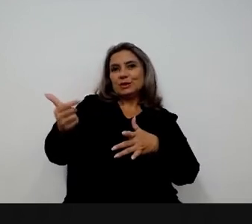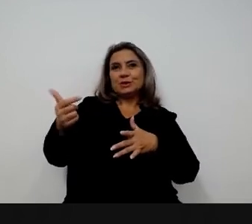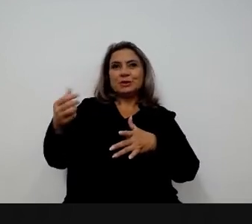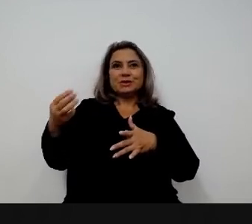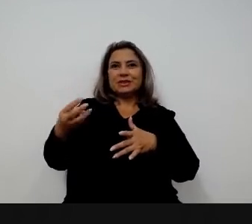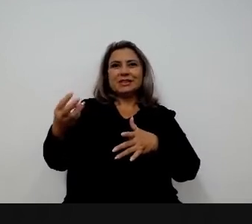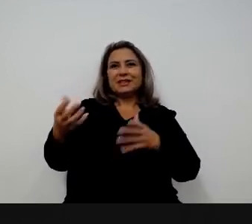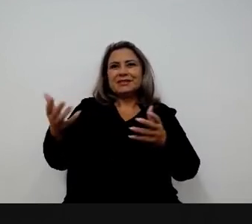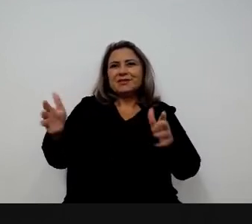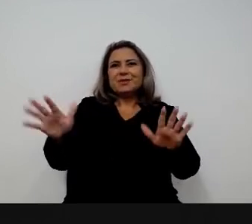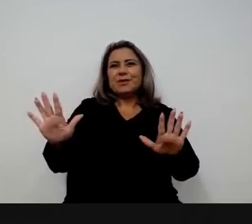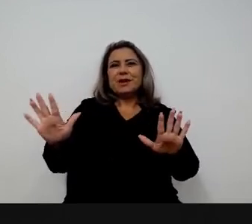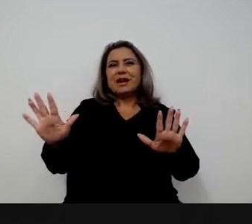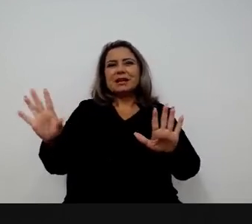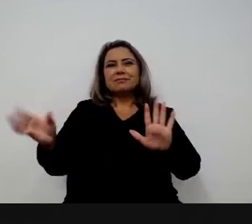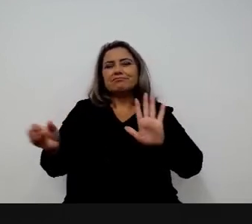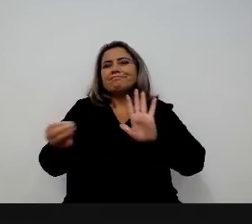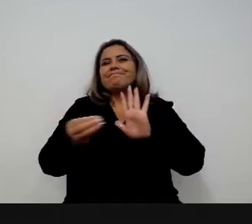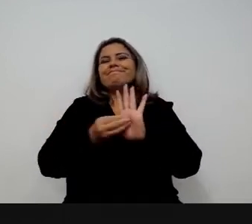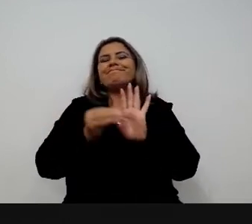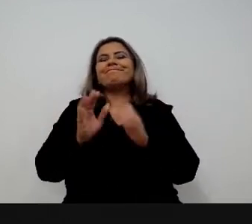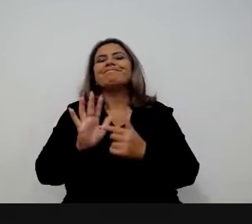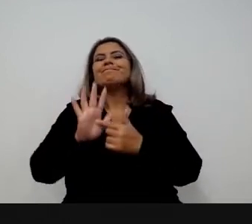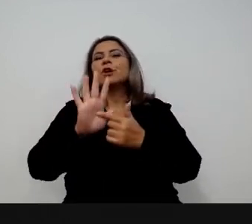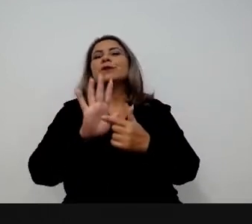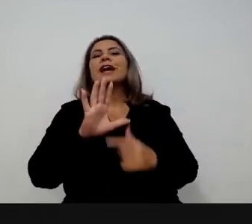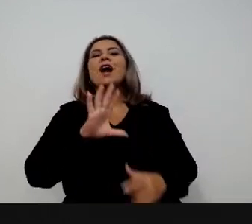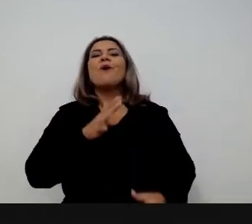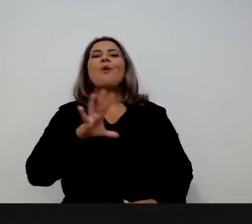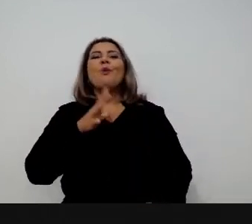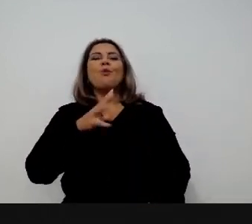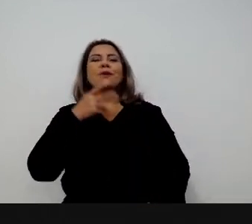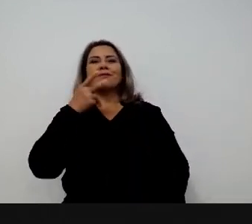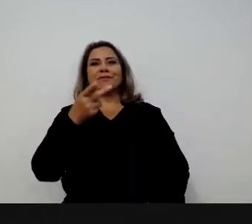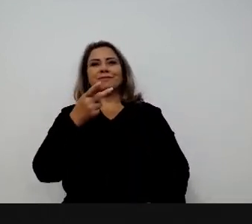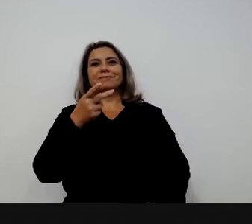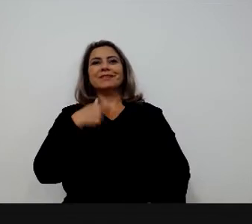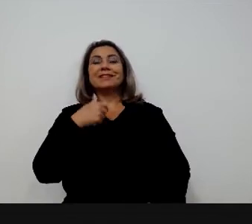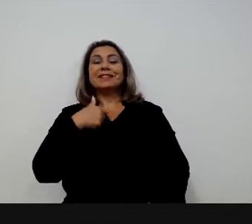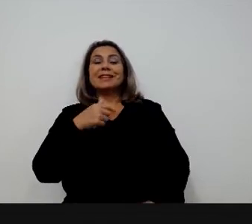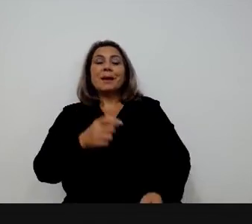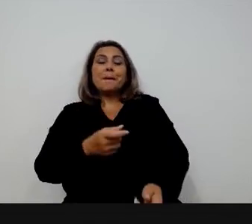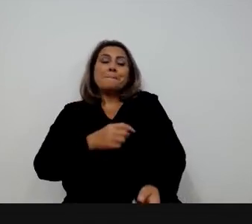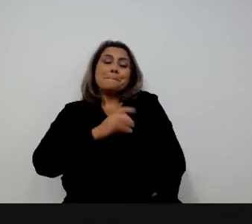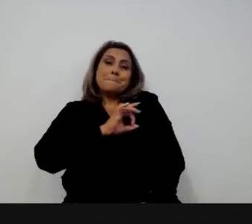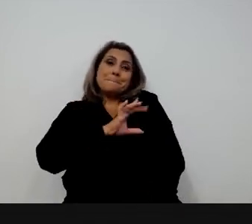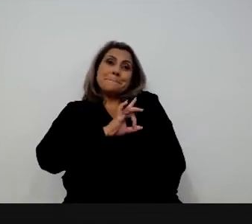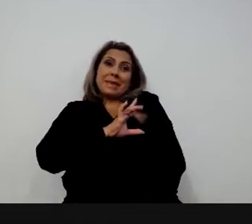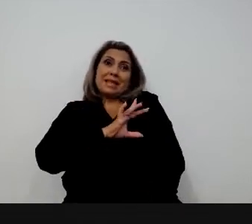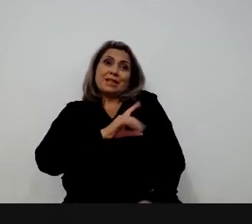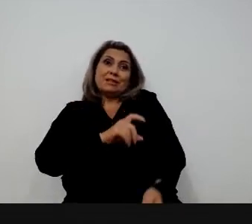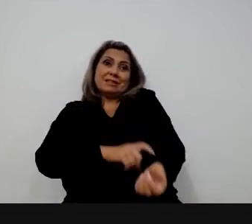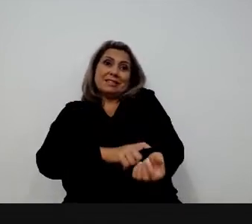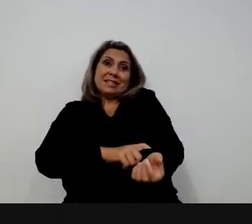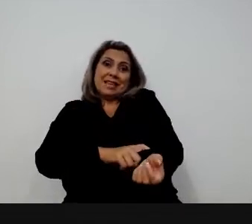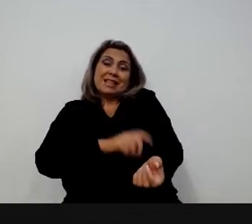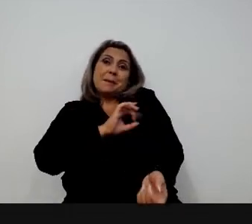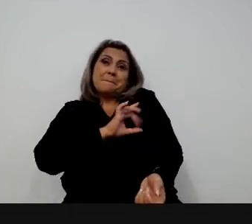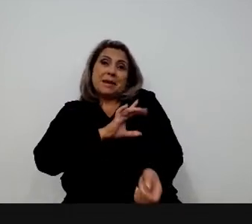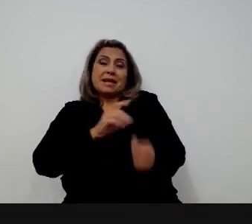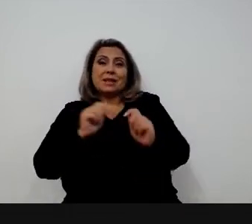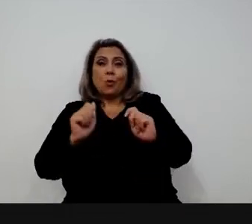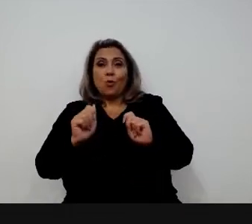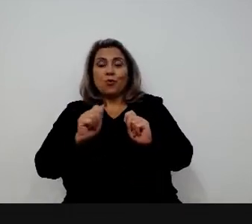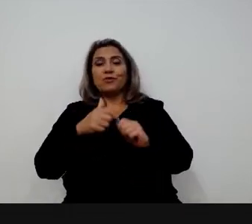fez antes, você não quer colocar o pescoço para fora e tem muita insegurança. Então, com a nova lei de